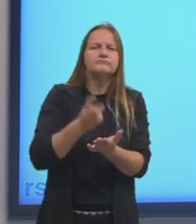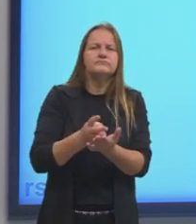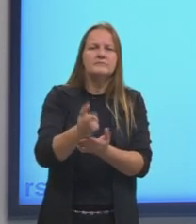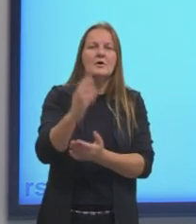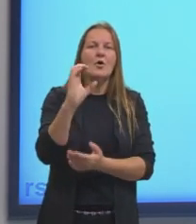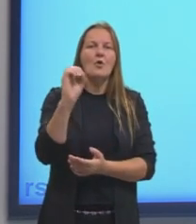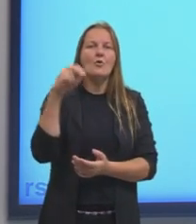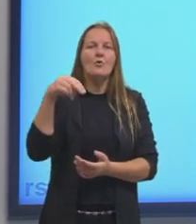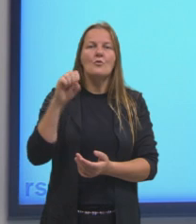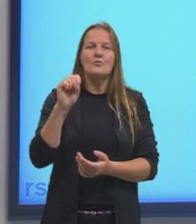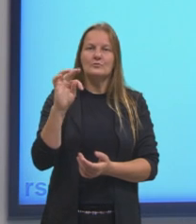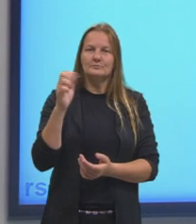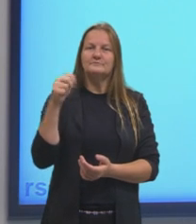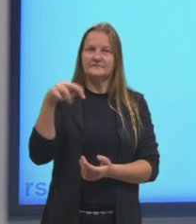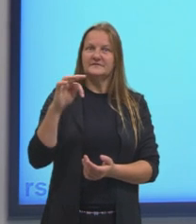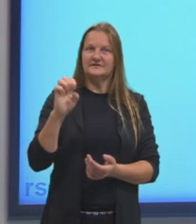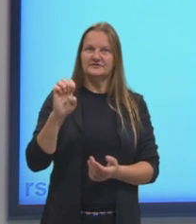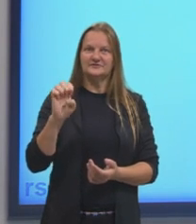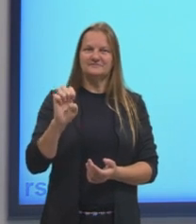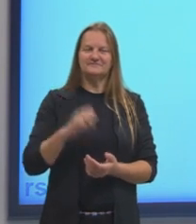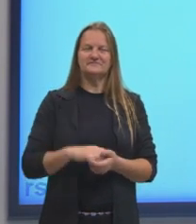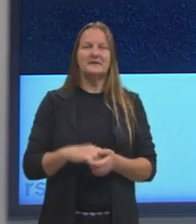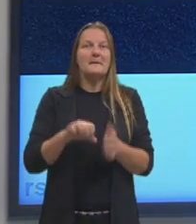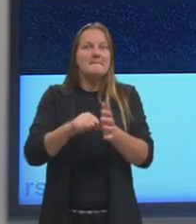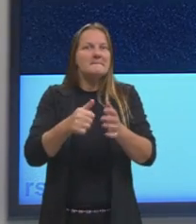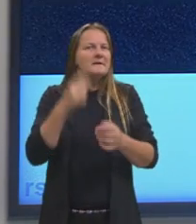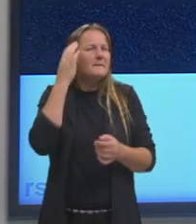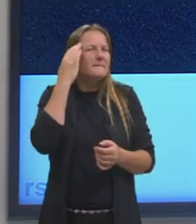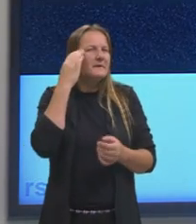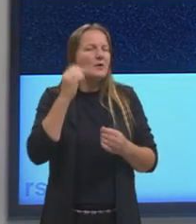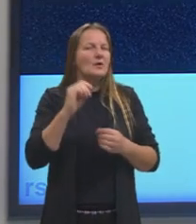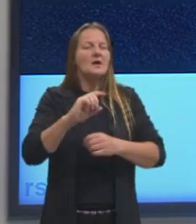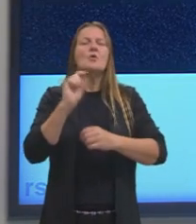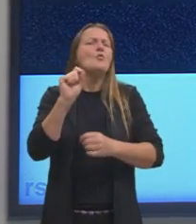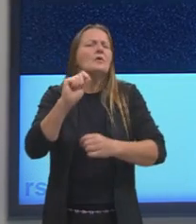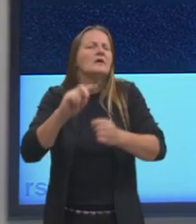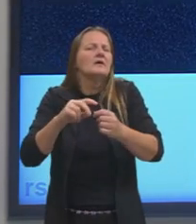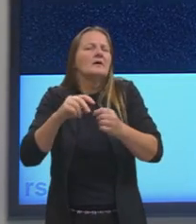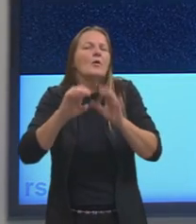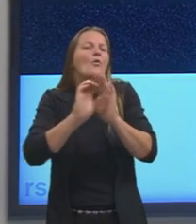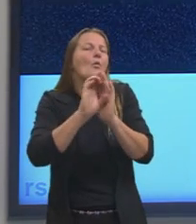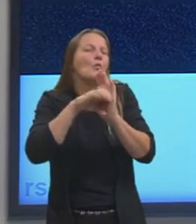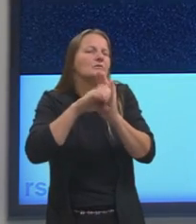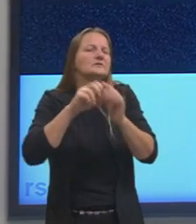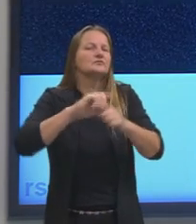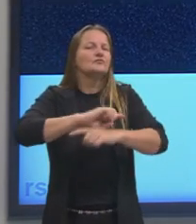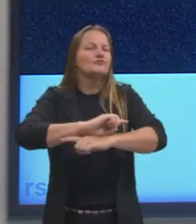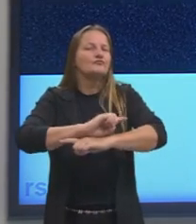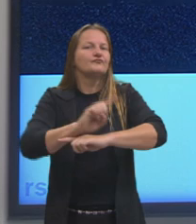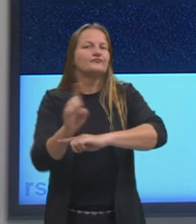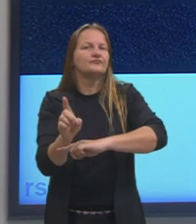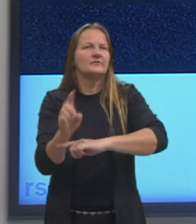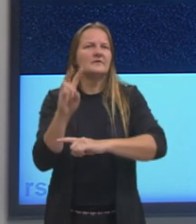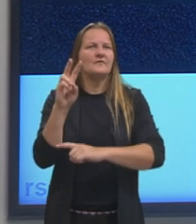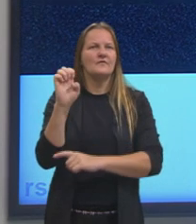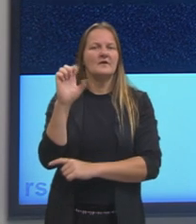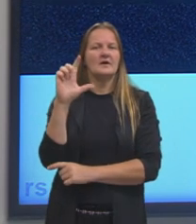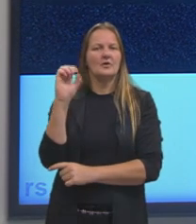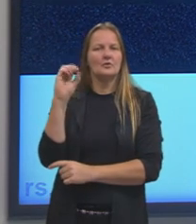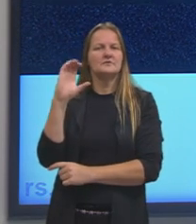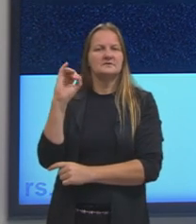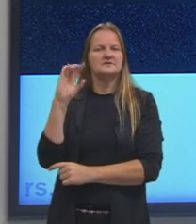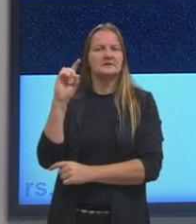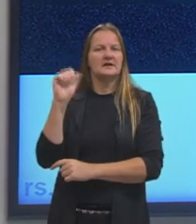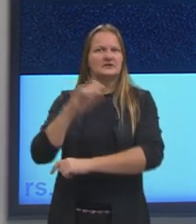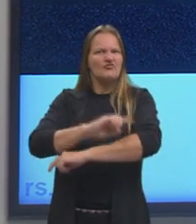velocidade constante, primeiro a gente precisa entender o que é velocidade. E aí eu trouxe um exemplo aqui para a gente ir